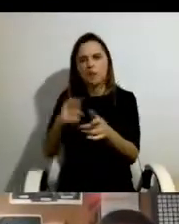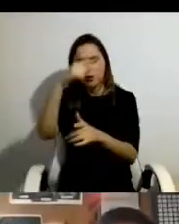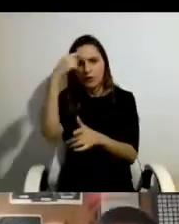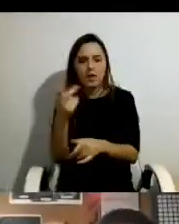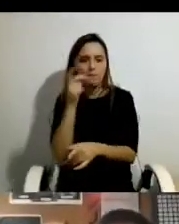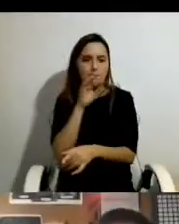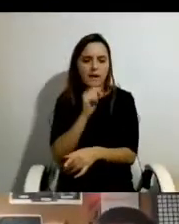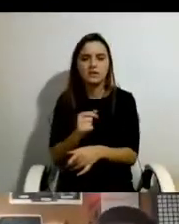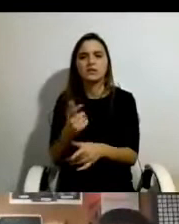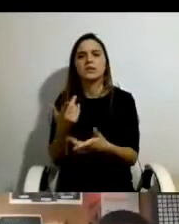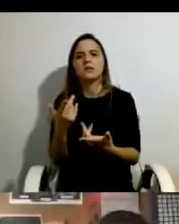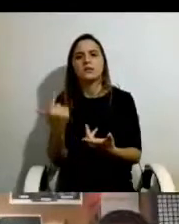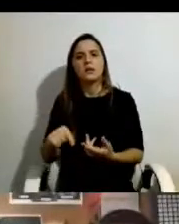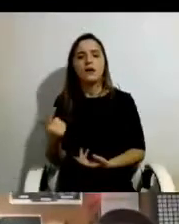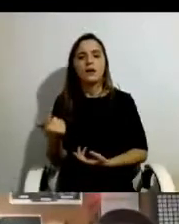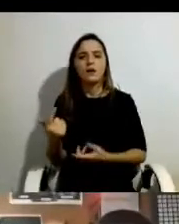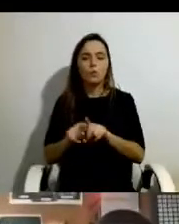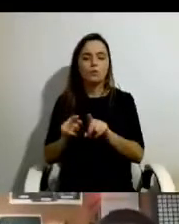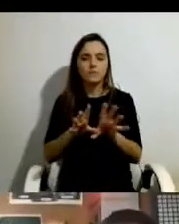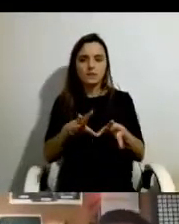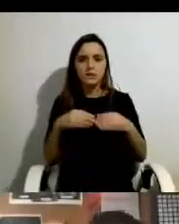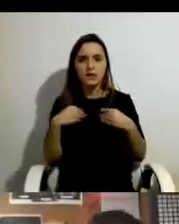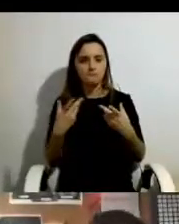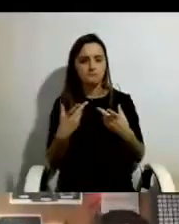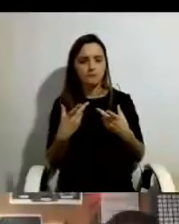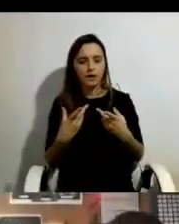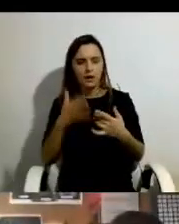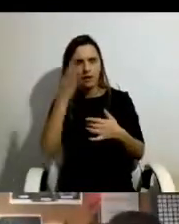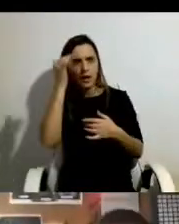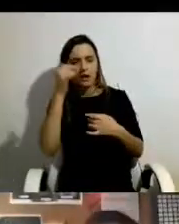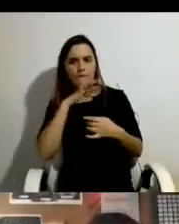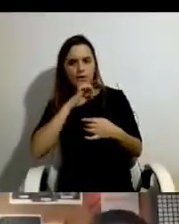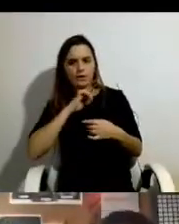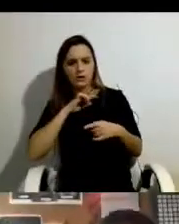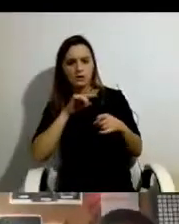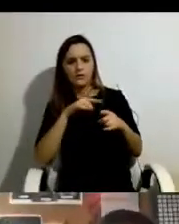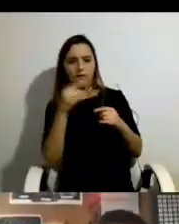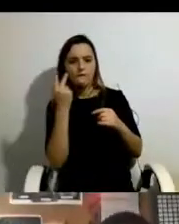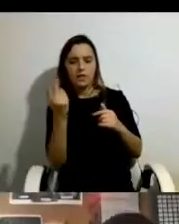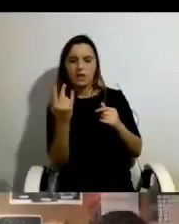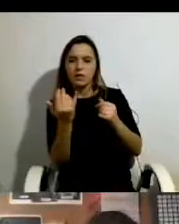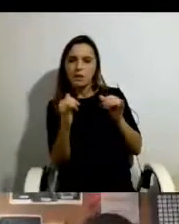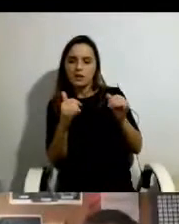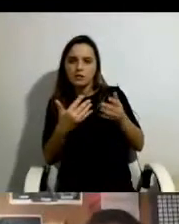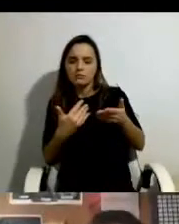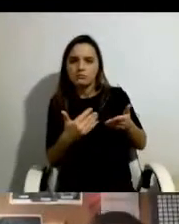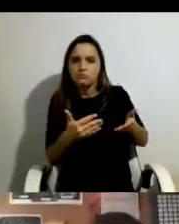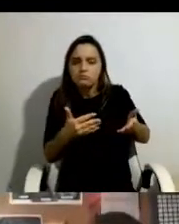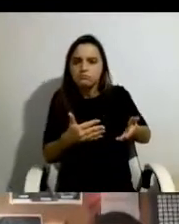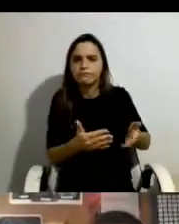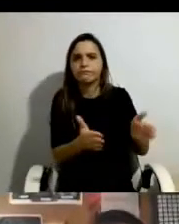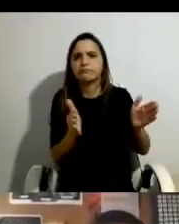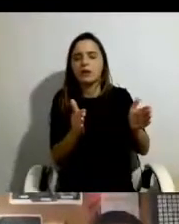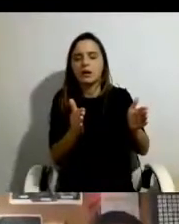as mães, sobretudo, têm em aceitar a ideia de vida independente, ou se quiserem, não tanto a ideia de vida independente, que acho que com isso toda a gente